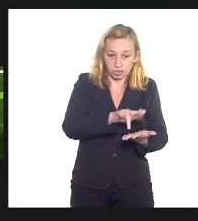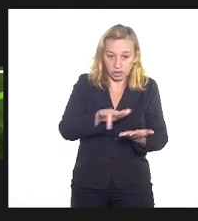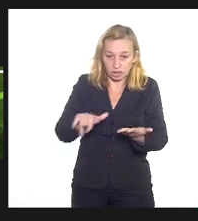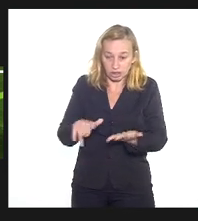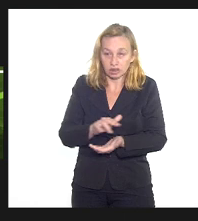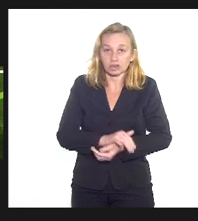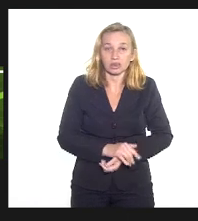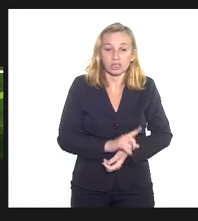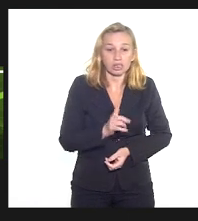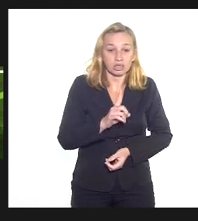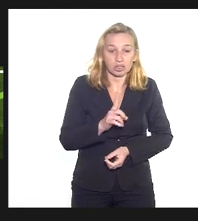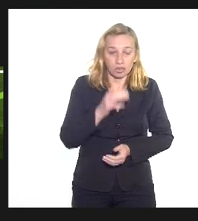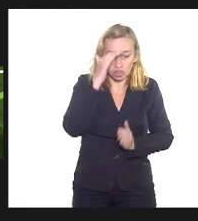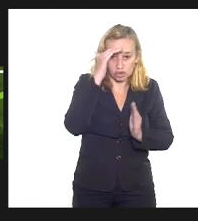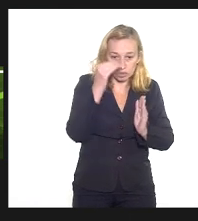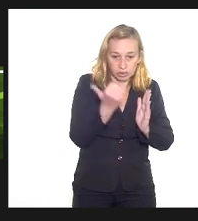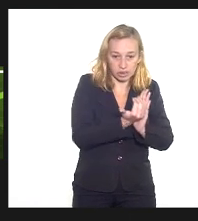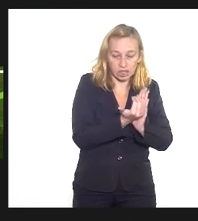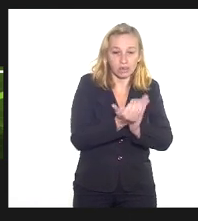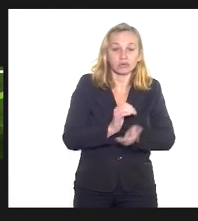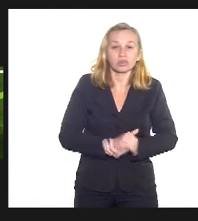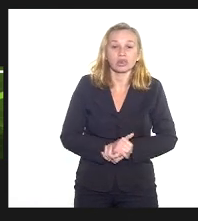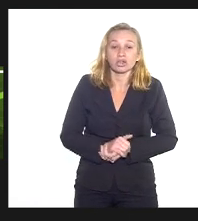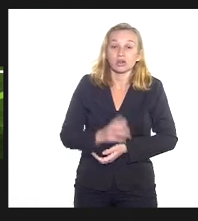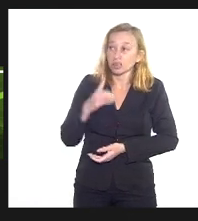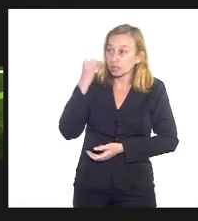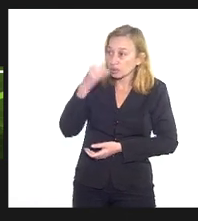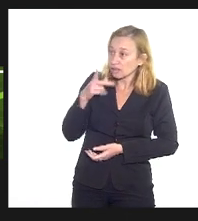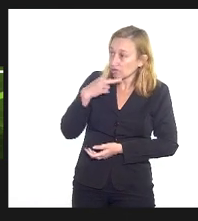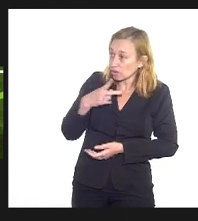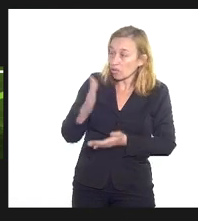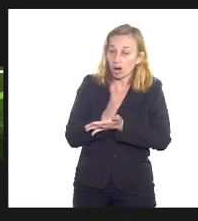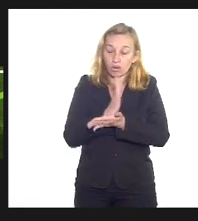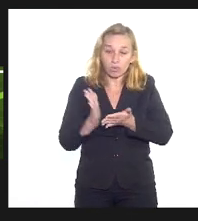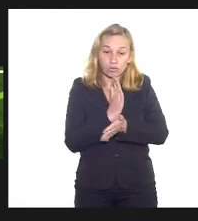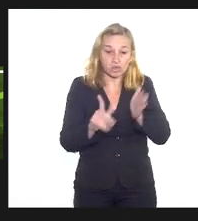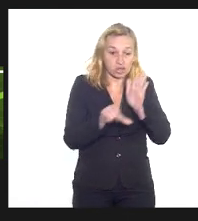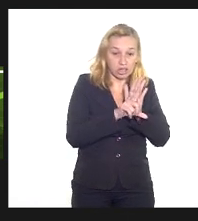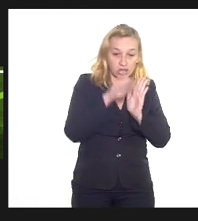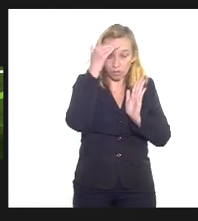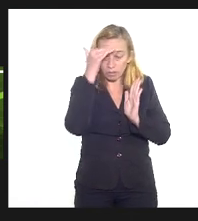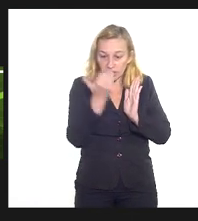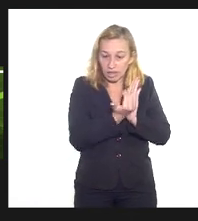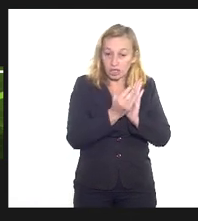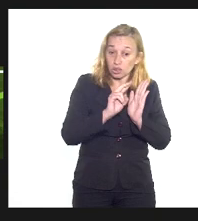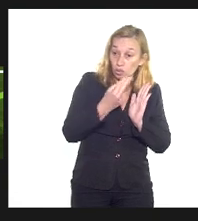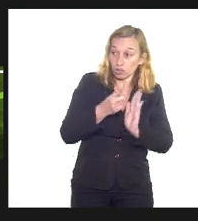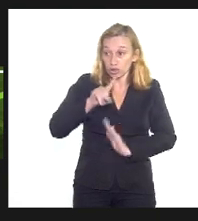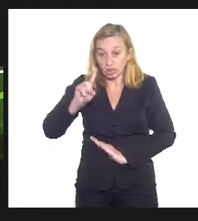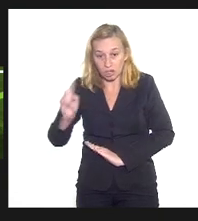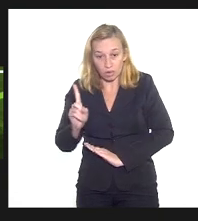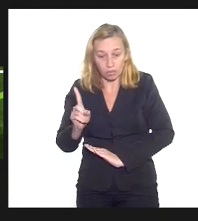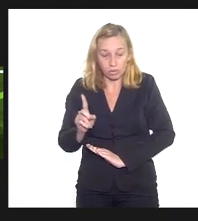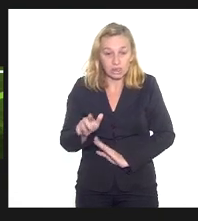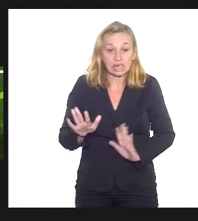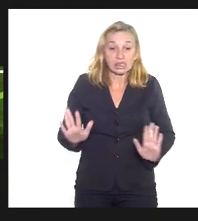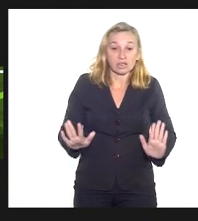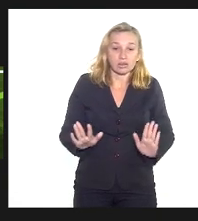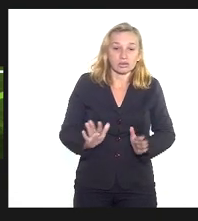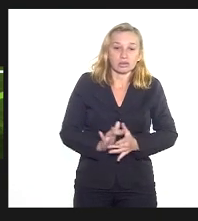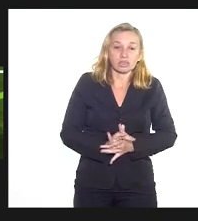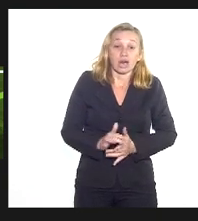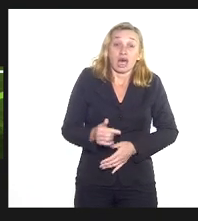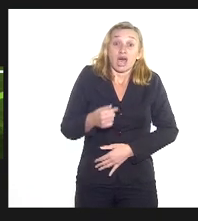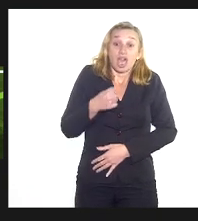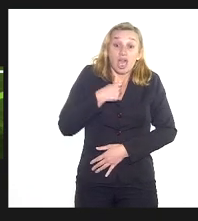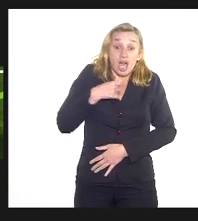efetivos como bem disse os deputados algumas leis são vigentes entre tantos ainda não são efetivas e aí não cabe cabe